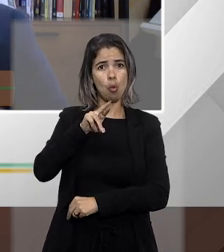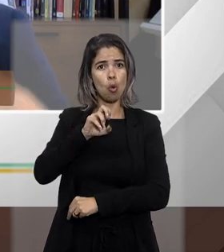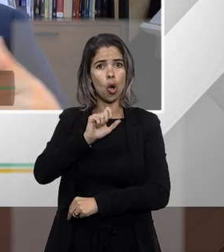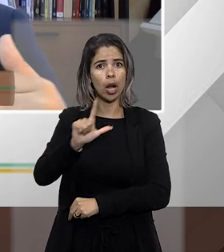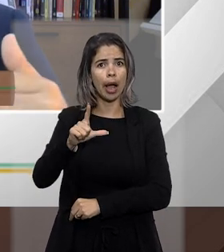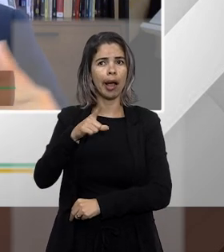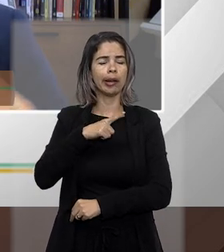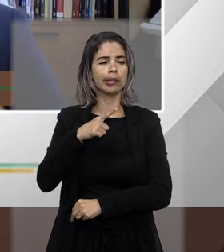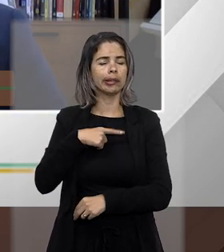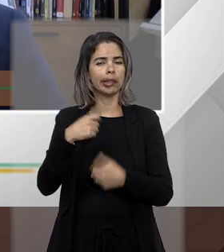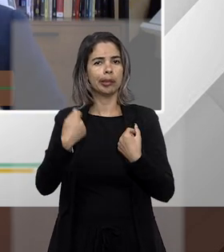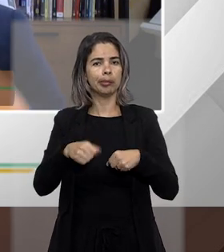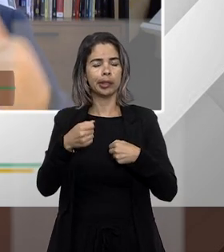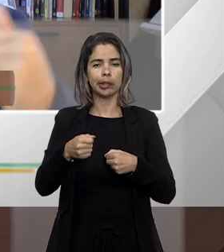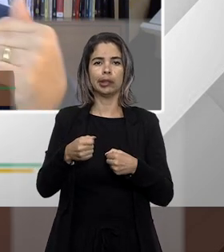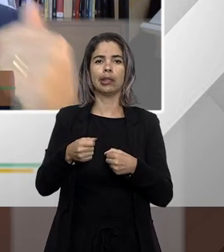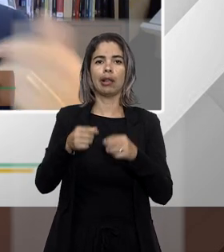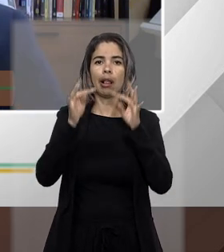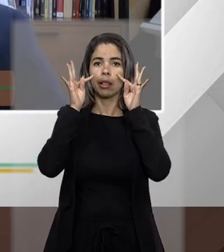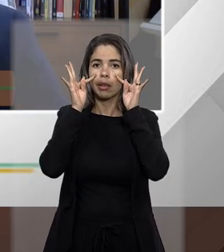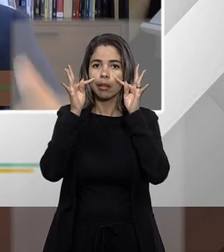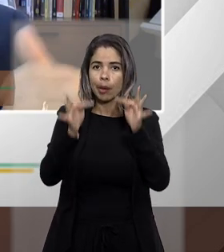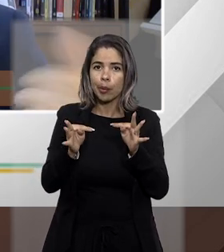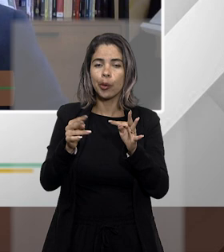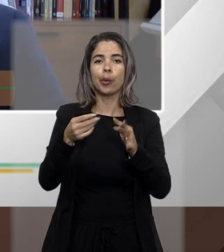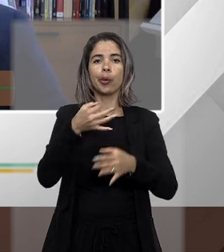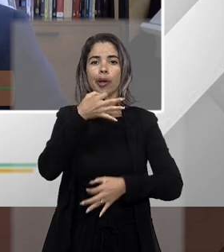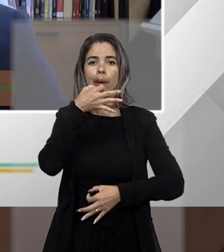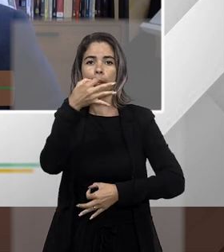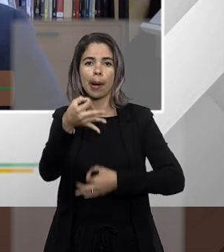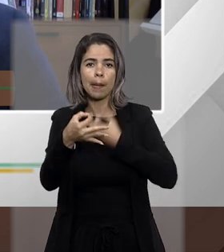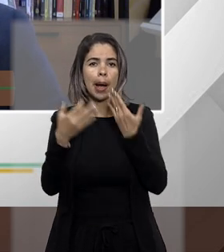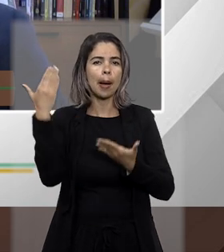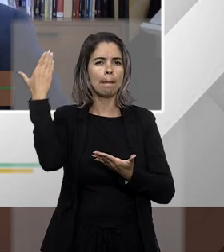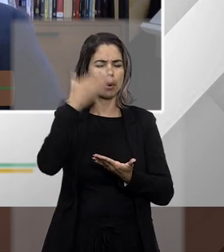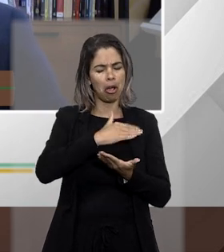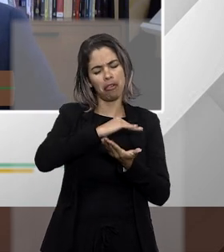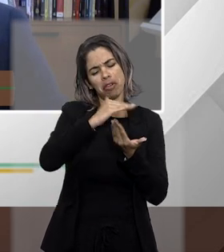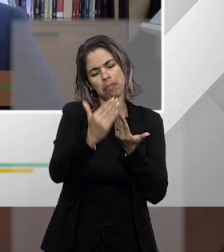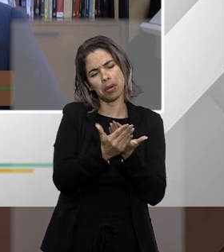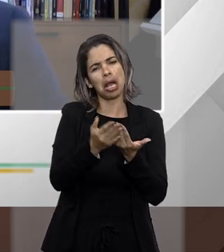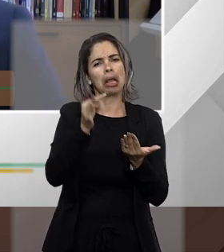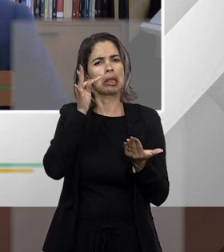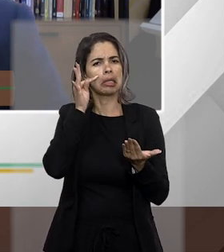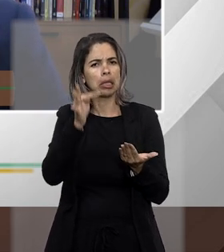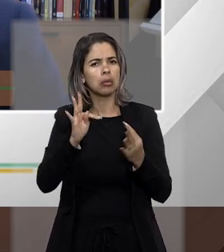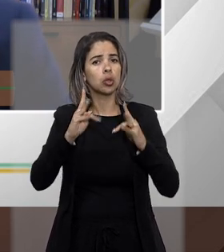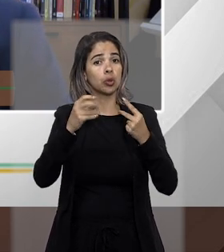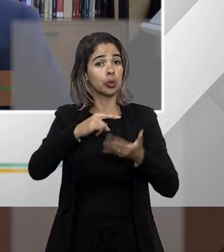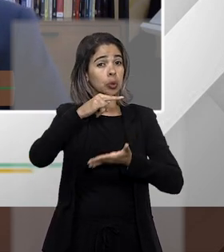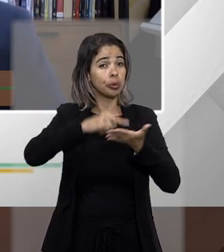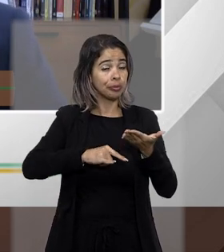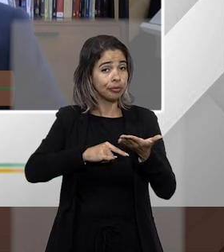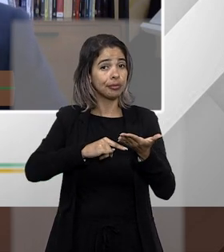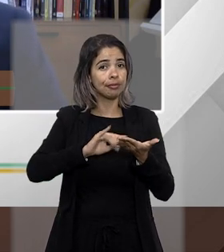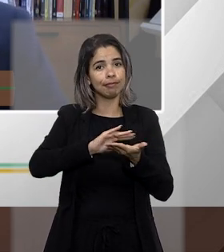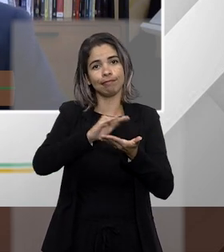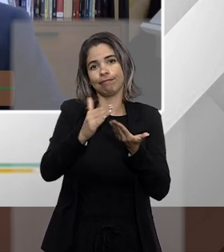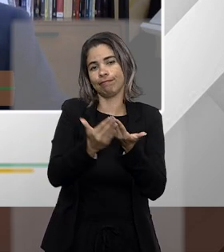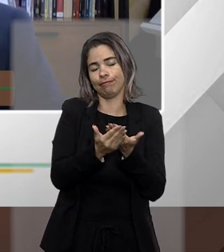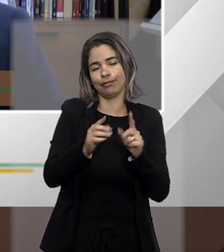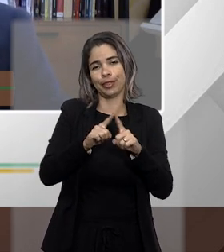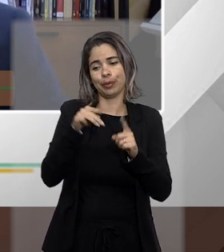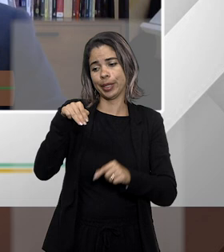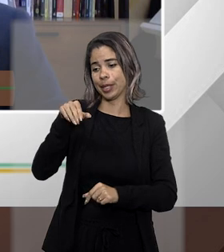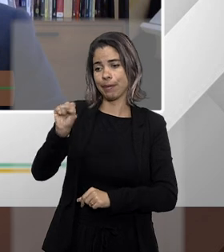demanda apresentação de inúmeras provas exemplo de testemunha prova documental então o mandado de segurança acaba não sendo a via mais adequada a